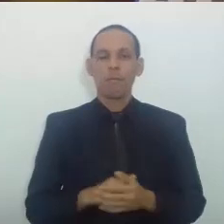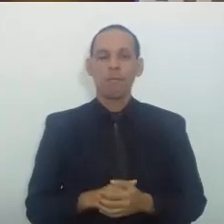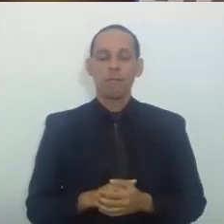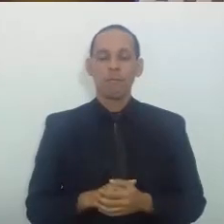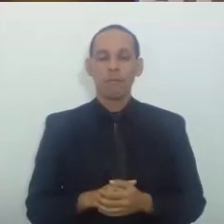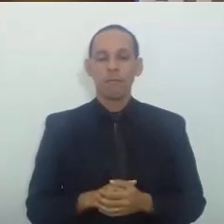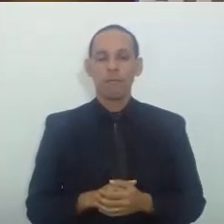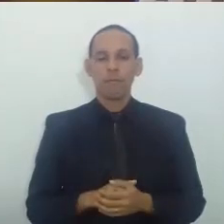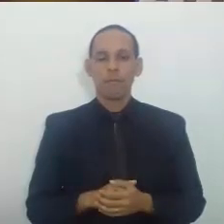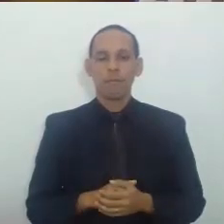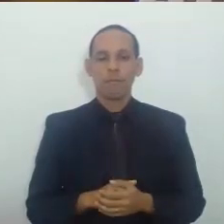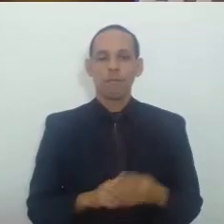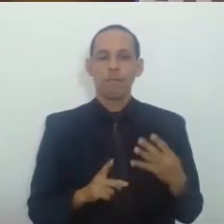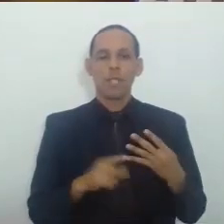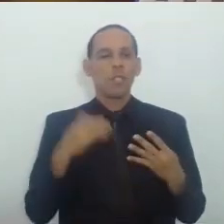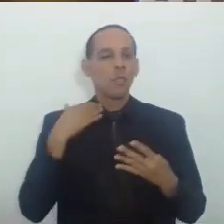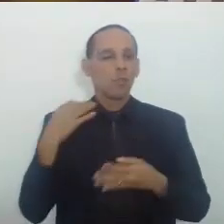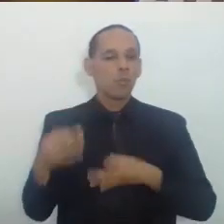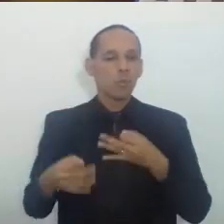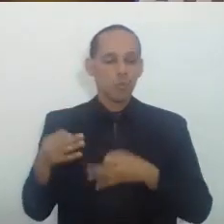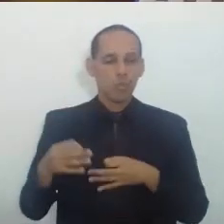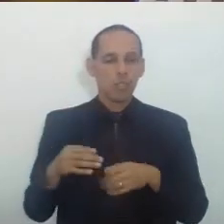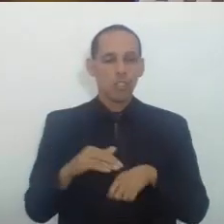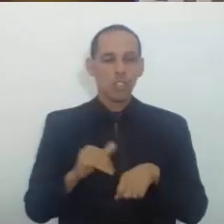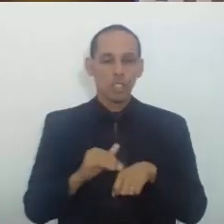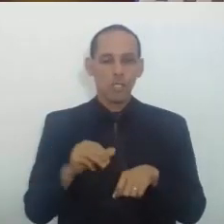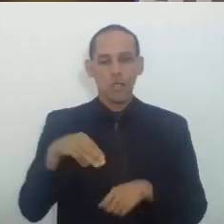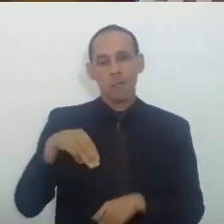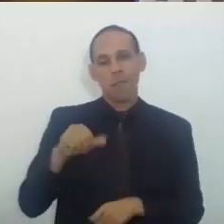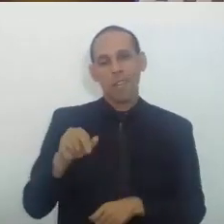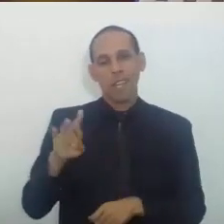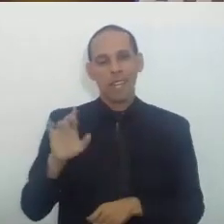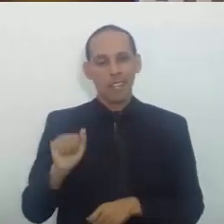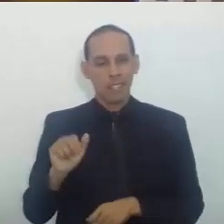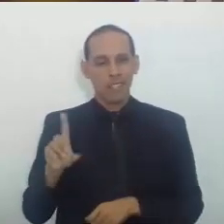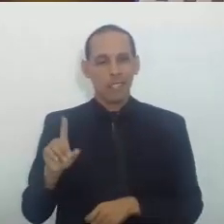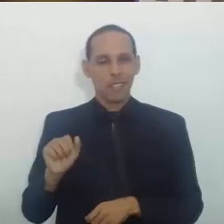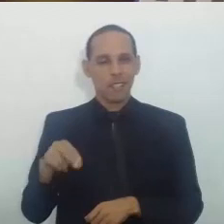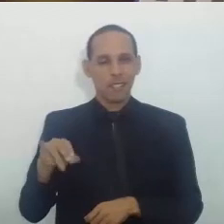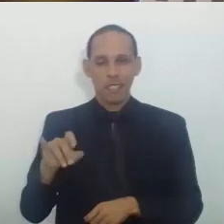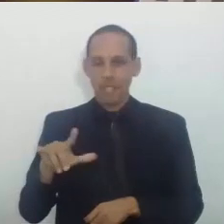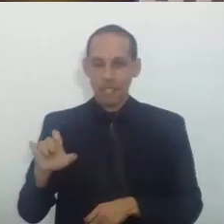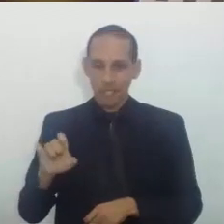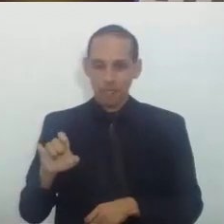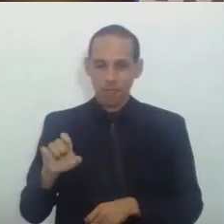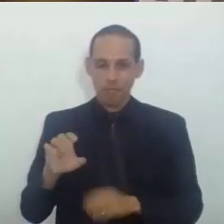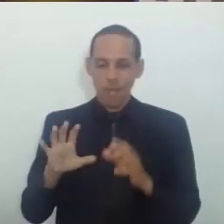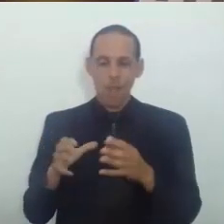A juízo Convocada Doutora Marta Daniele Também tem esse Mesmo entendimento Então